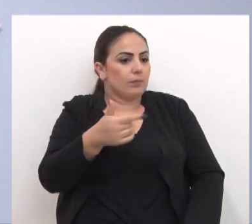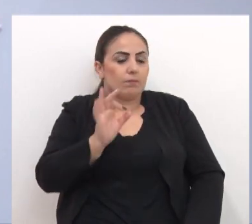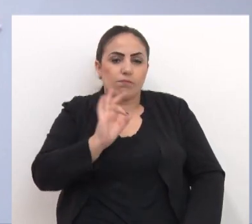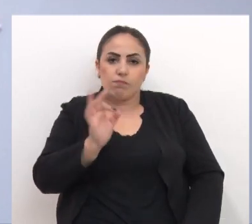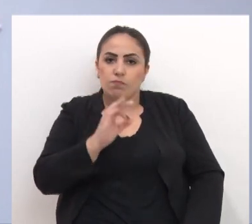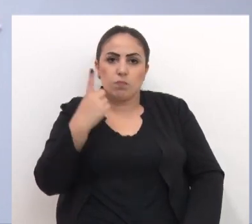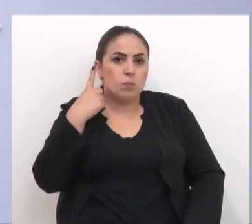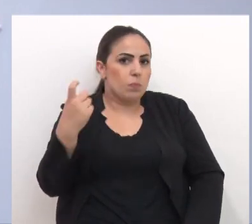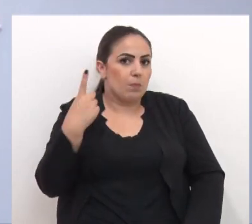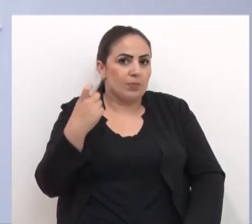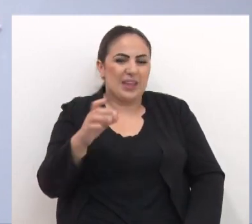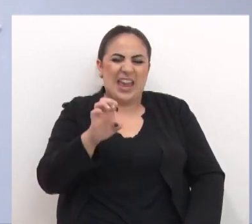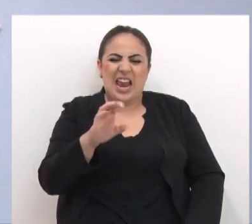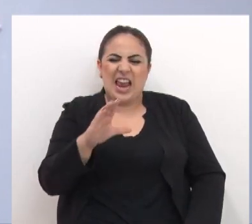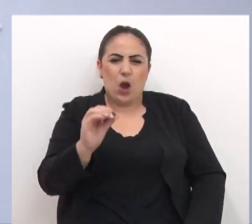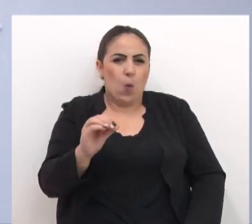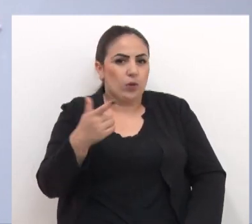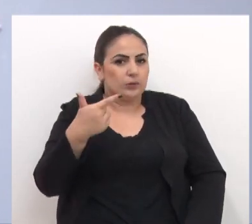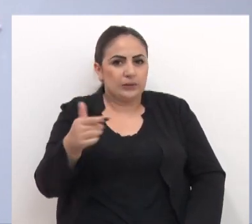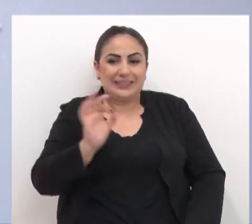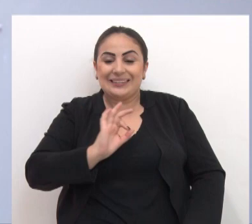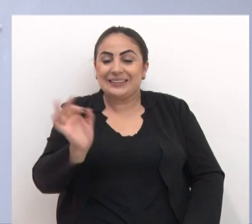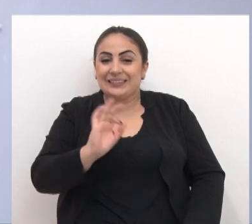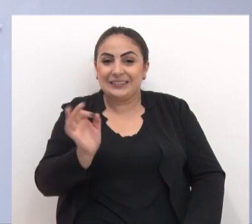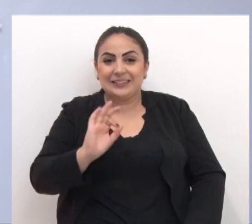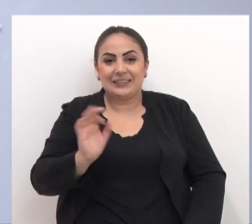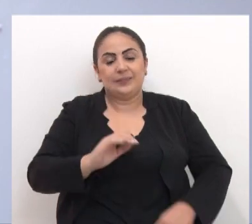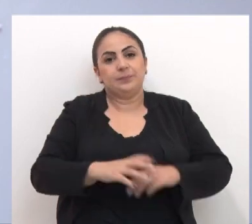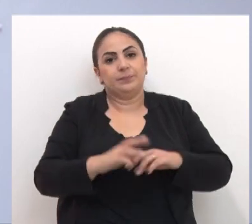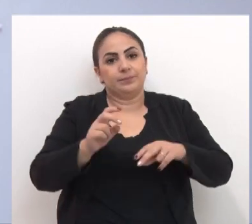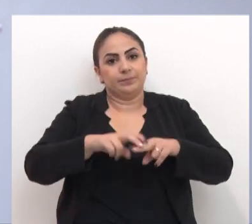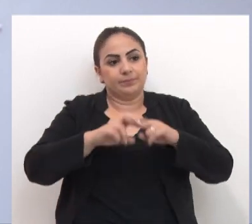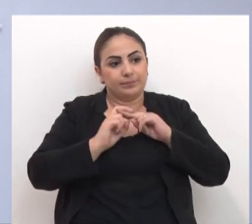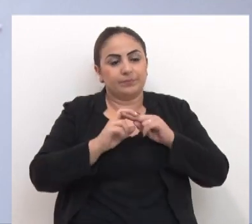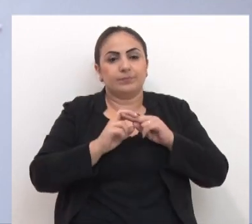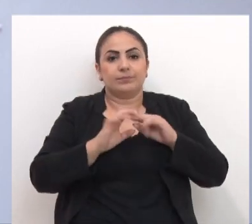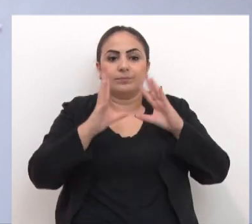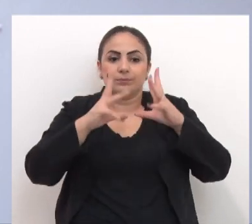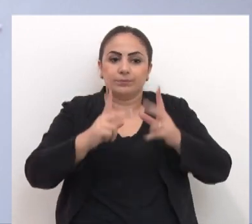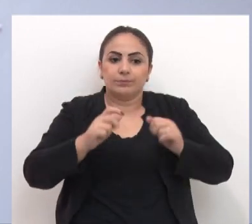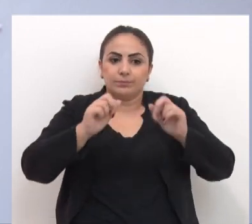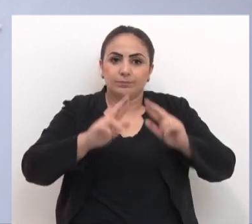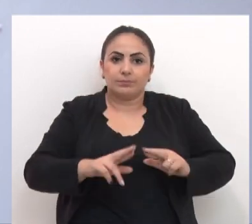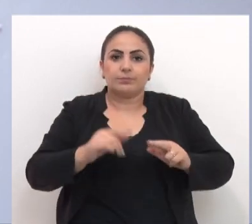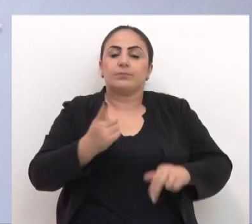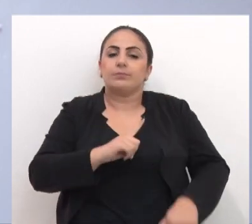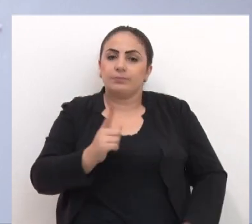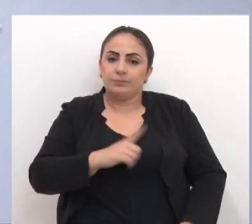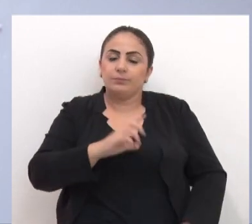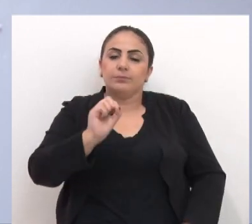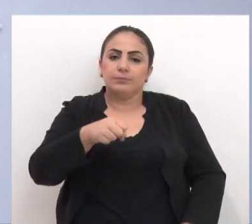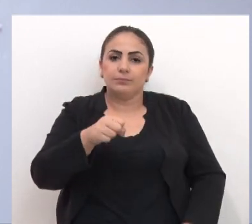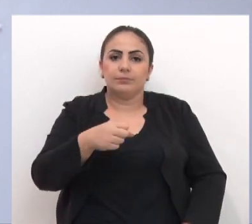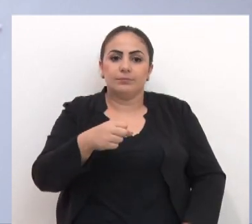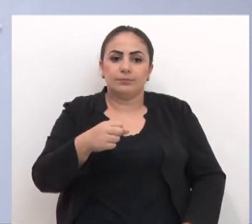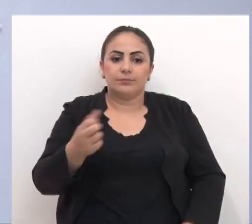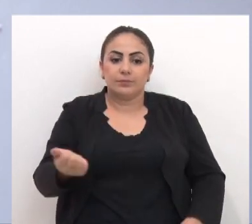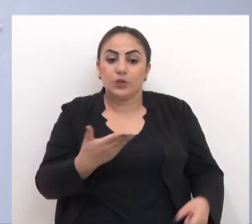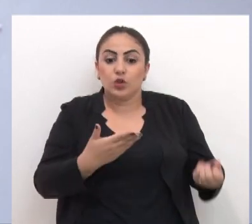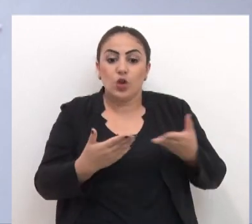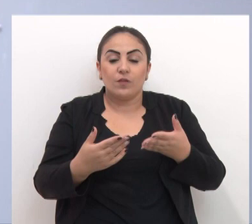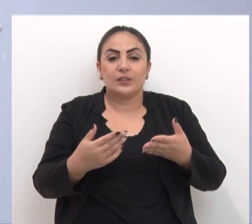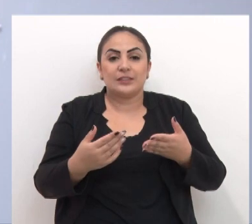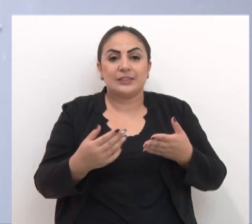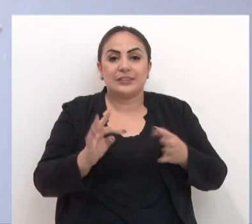silenciosa nem sequer ela dá um eco não dá aquele barulho desagradável então todos os segmentos tem